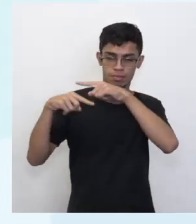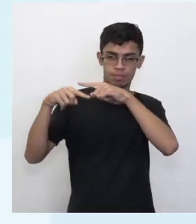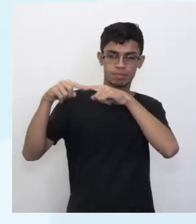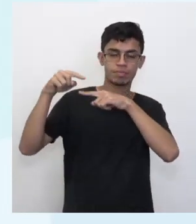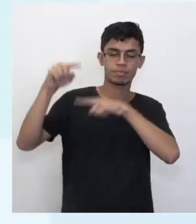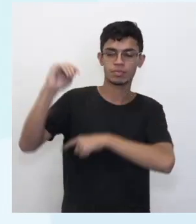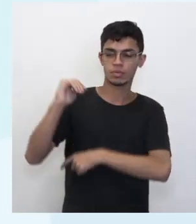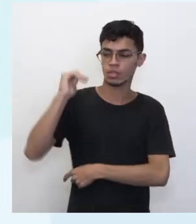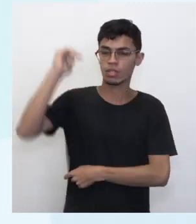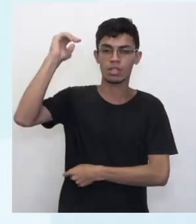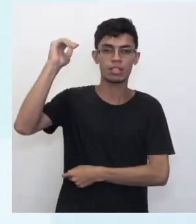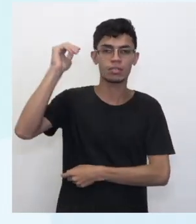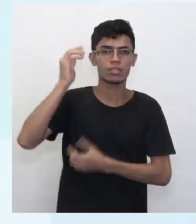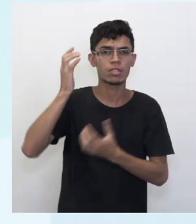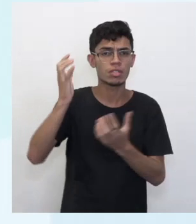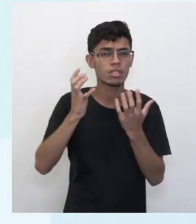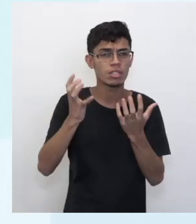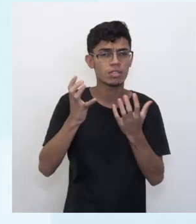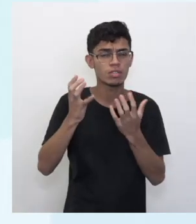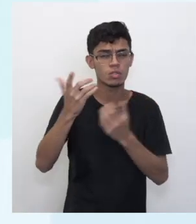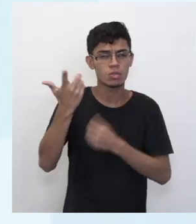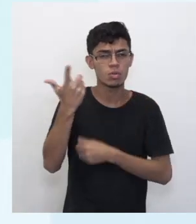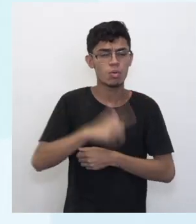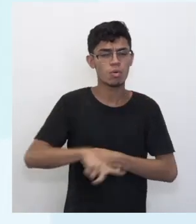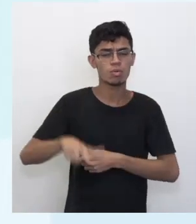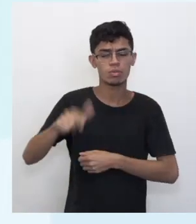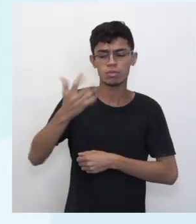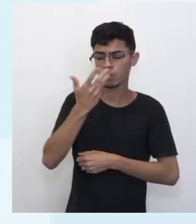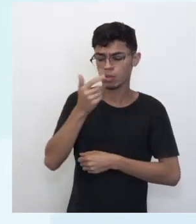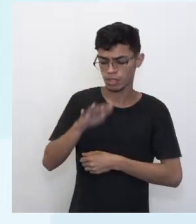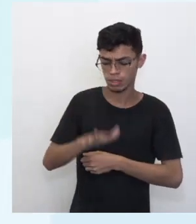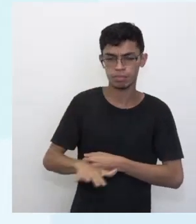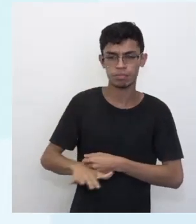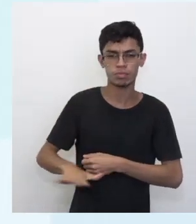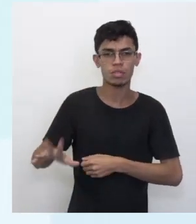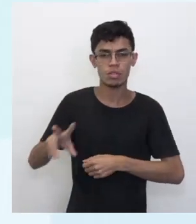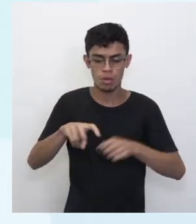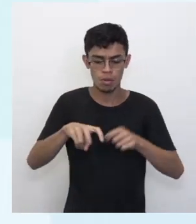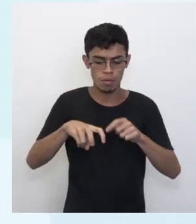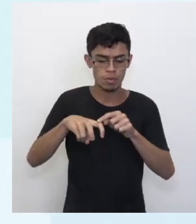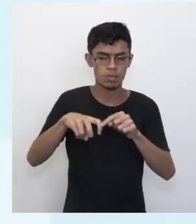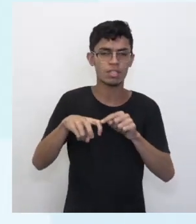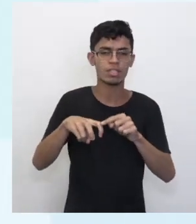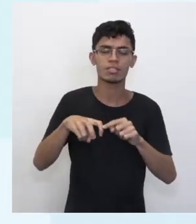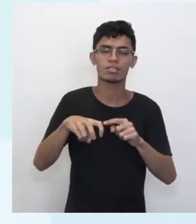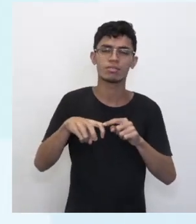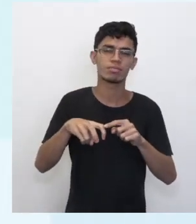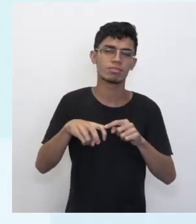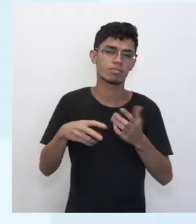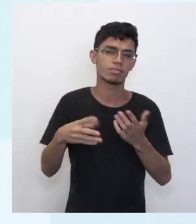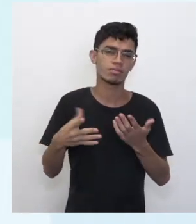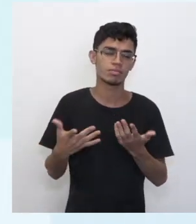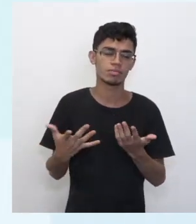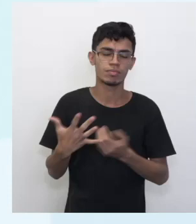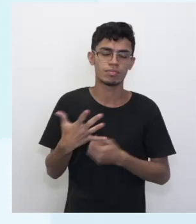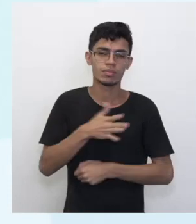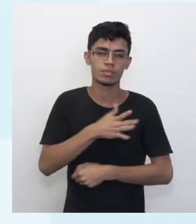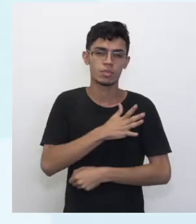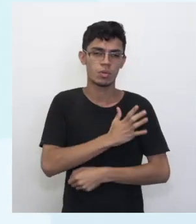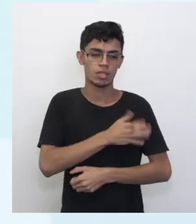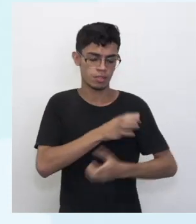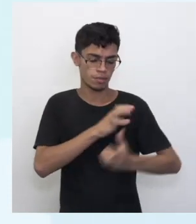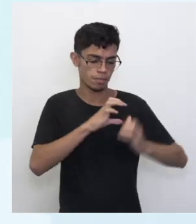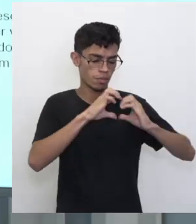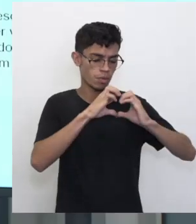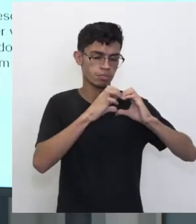E quando cresce, quer voltar do início. Porque um joelho ralado dói bem menos que um coração partido.